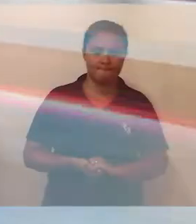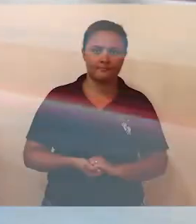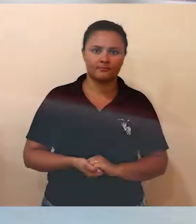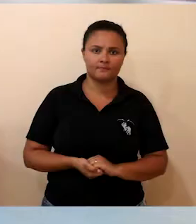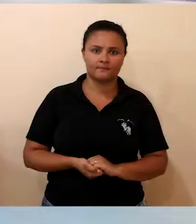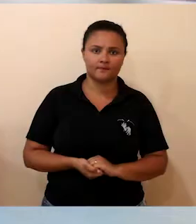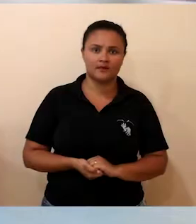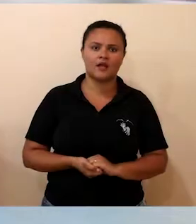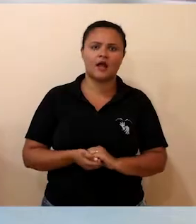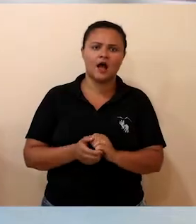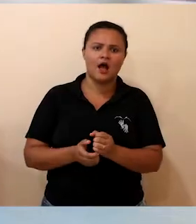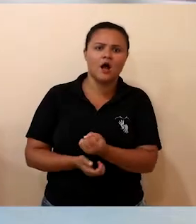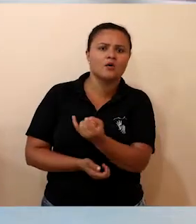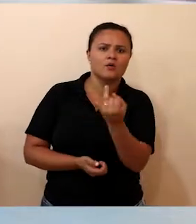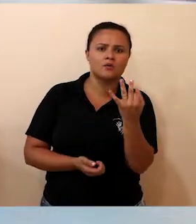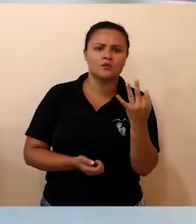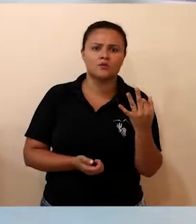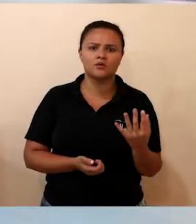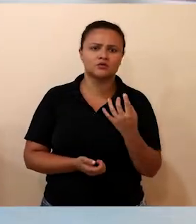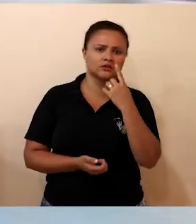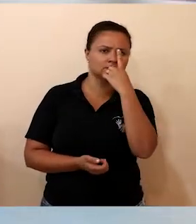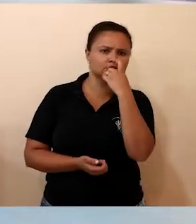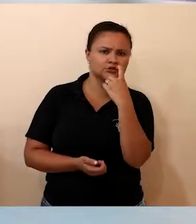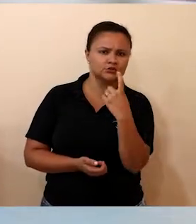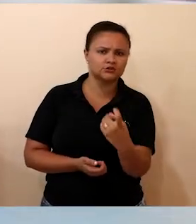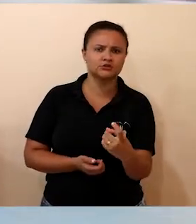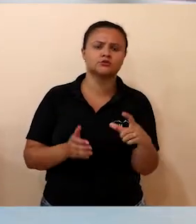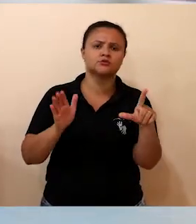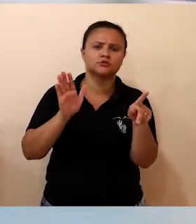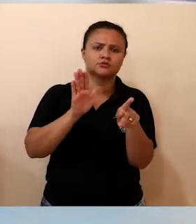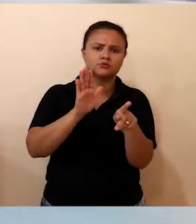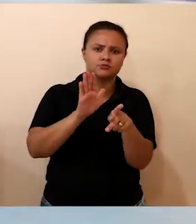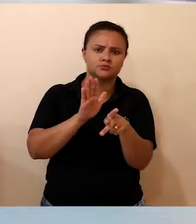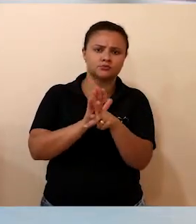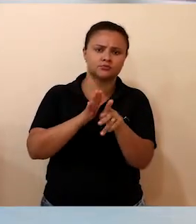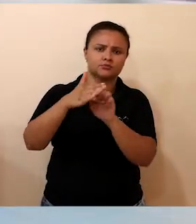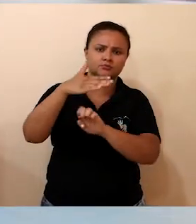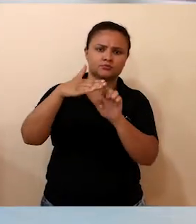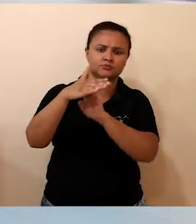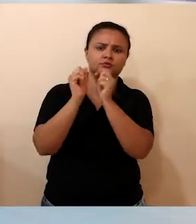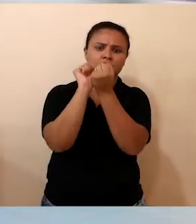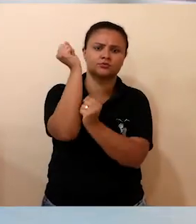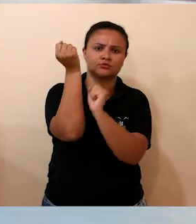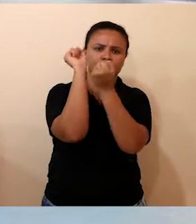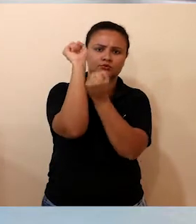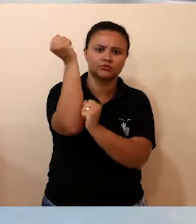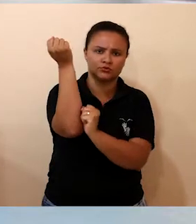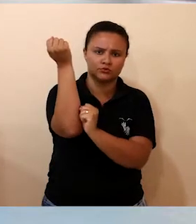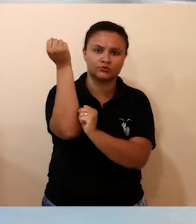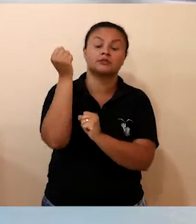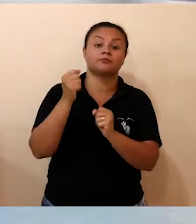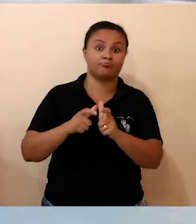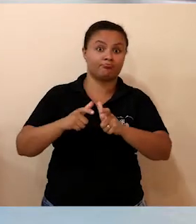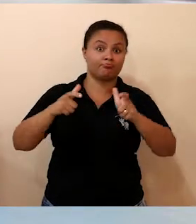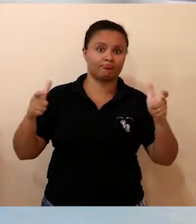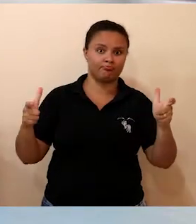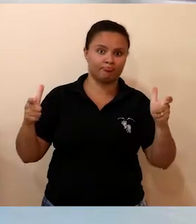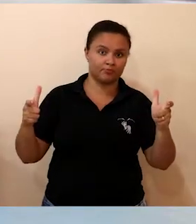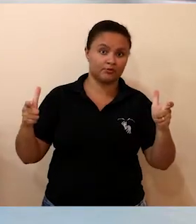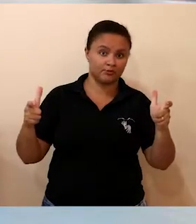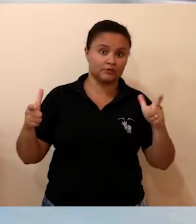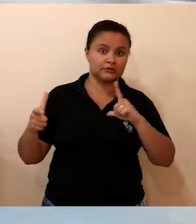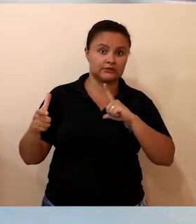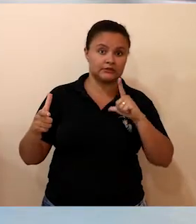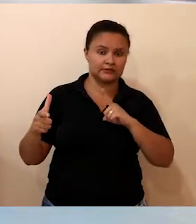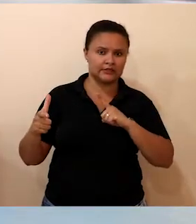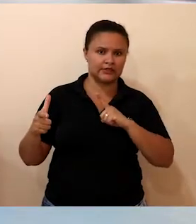A quantidade de resíduos químicos gerados por laboratórios e processos industriais é gigantesca. Em muitos casos, essas